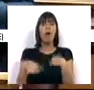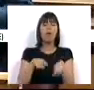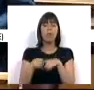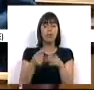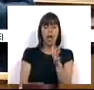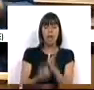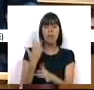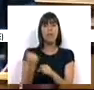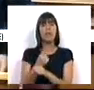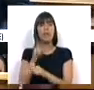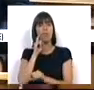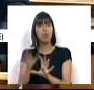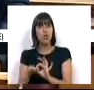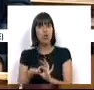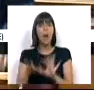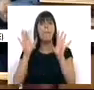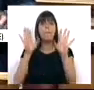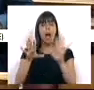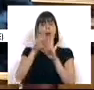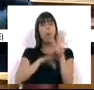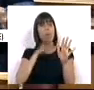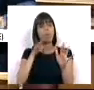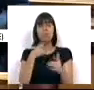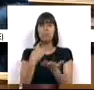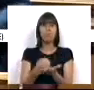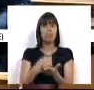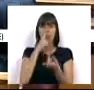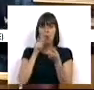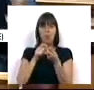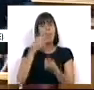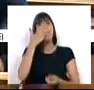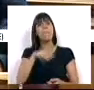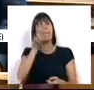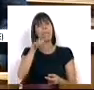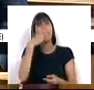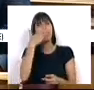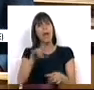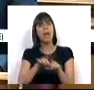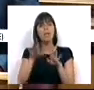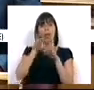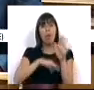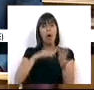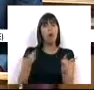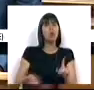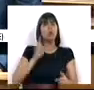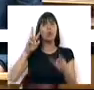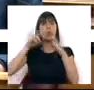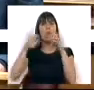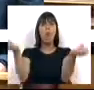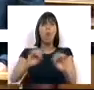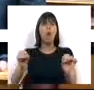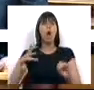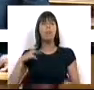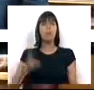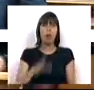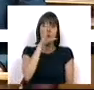políticas ativas para empregos sólidos, mas sobre a precariedade disse muito pouco. Disse tão pouco que até parece que a precariedade não é um problema, que não existe